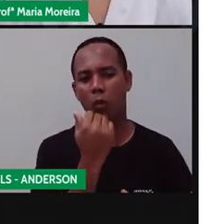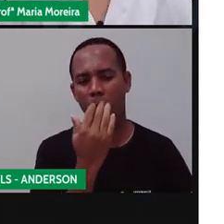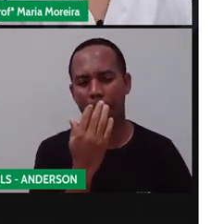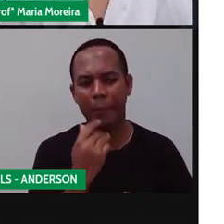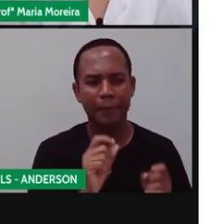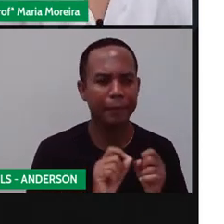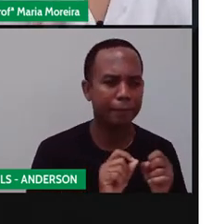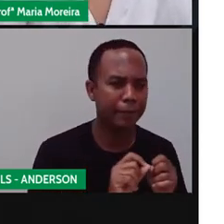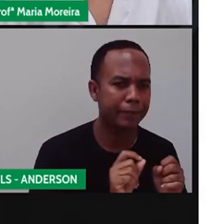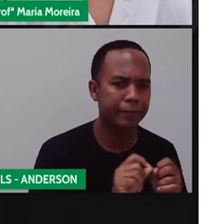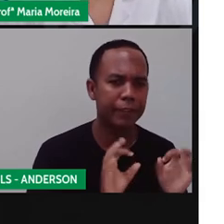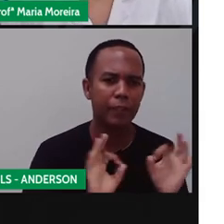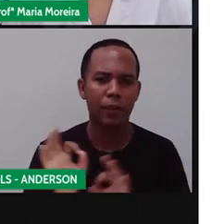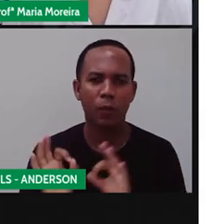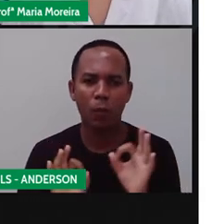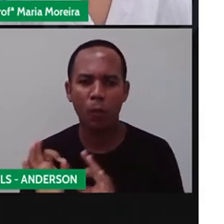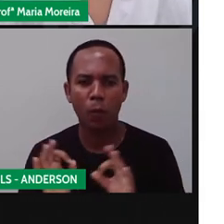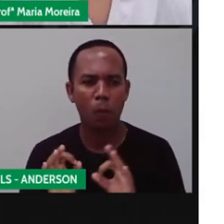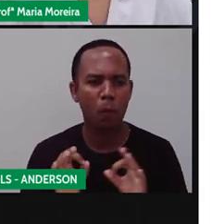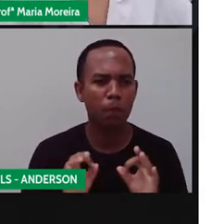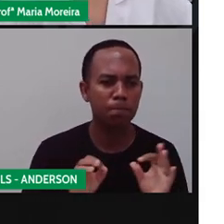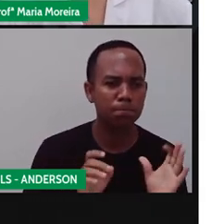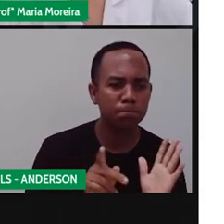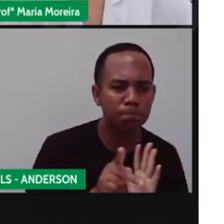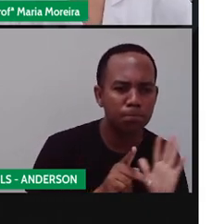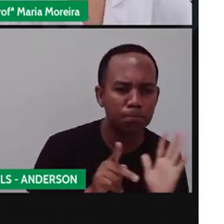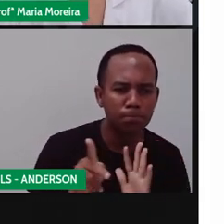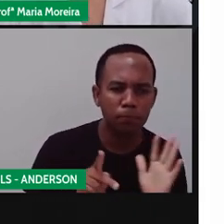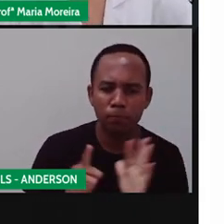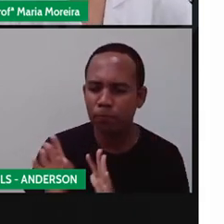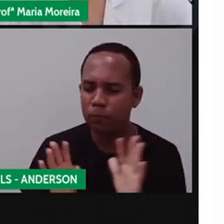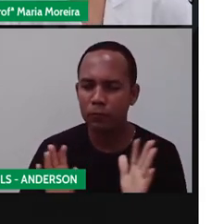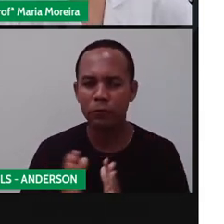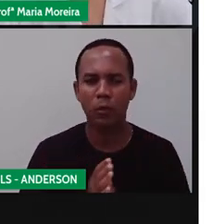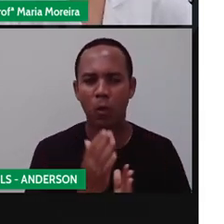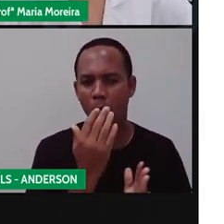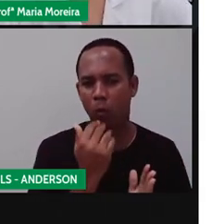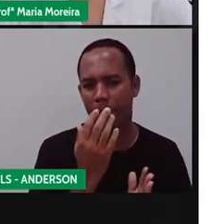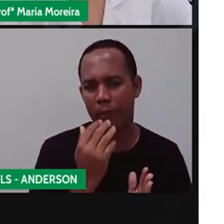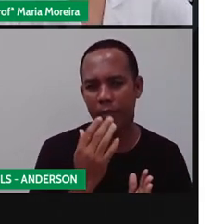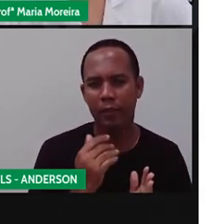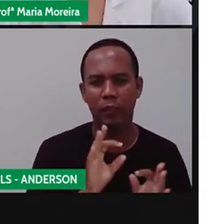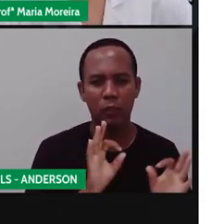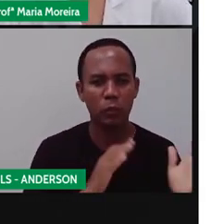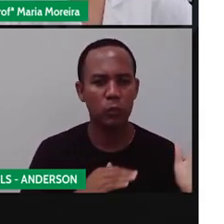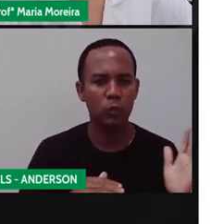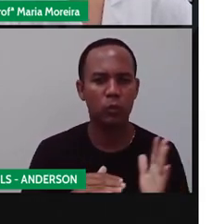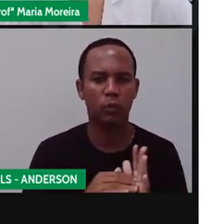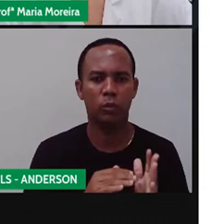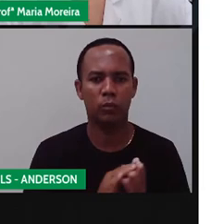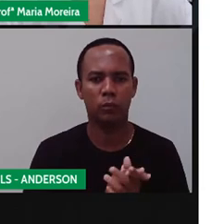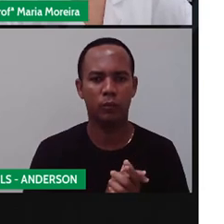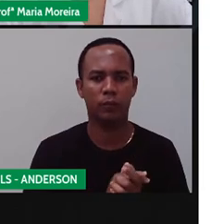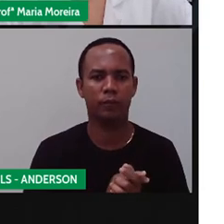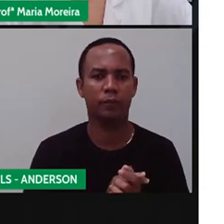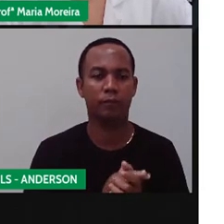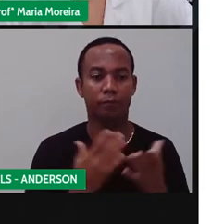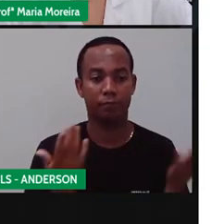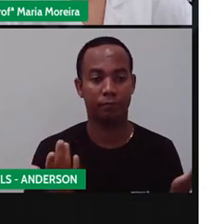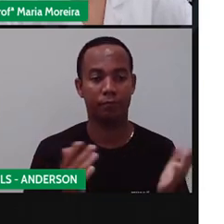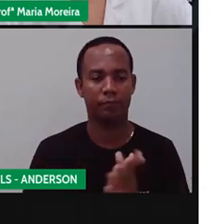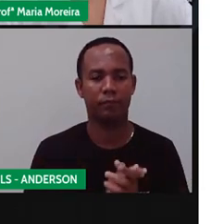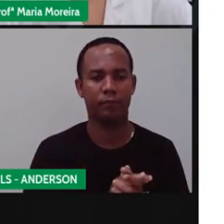irão fazer, em como ela vai ser preparada, tá? Então, a comida, na verdade, é o que mostra